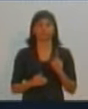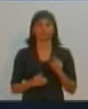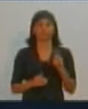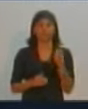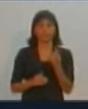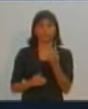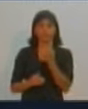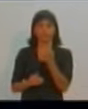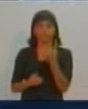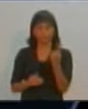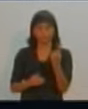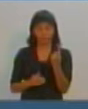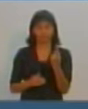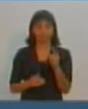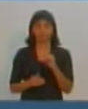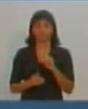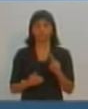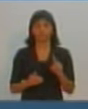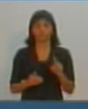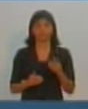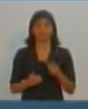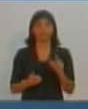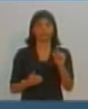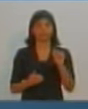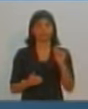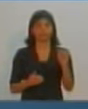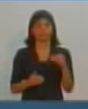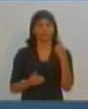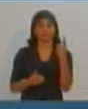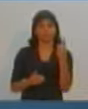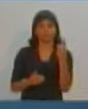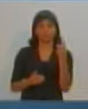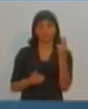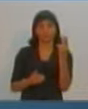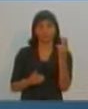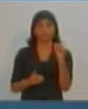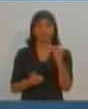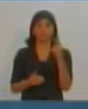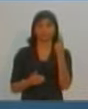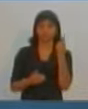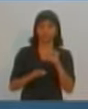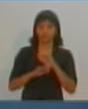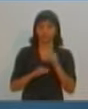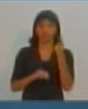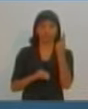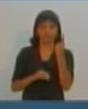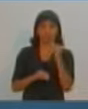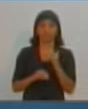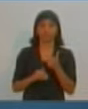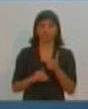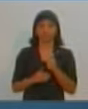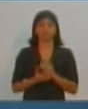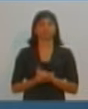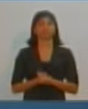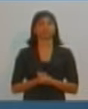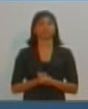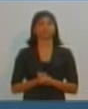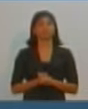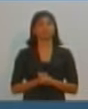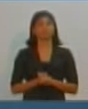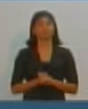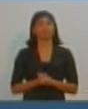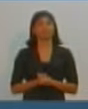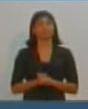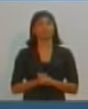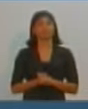uma vez neste bloco. Ok, então vamos lá começar com o sorteio dos candidatos. Vamos ver quem